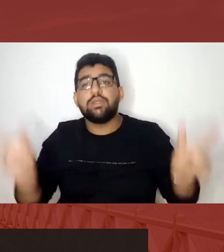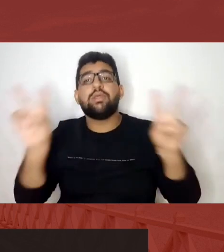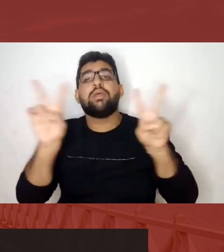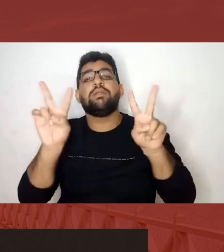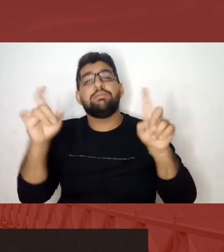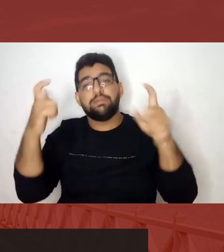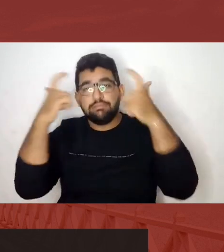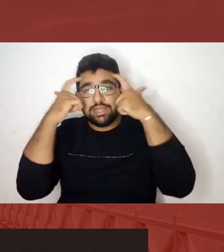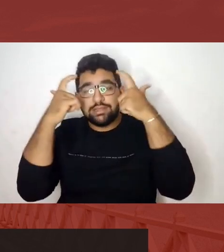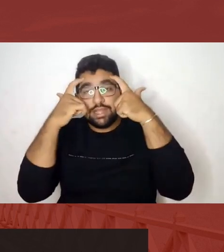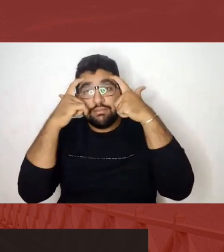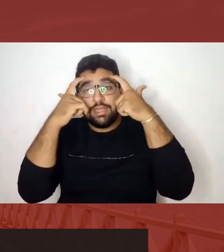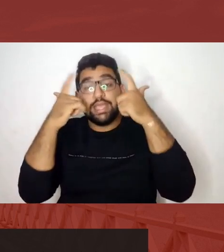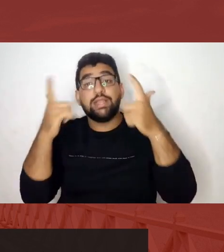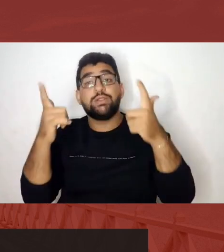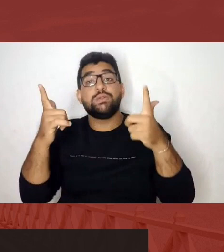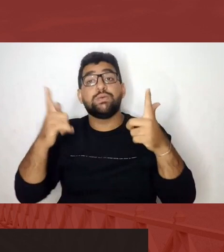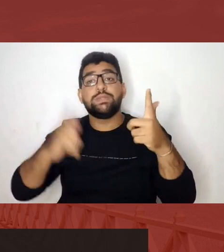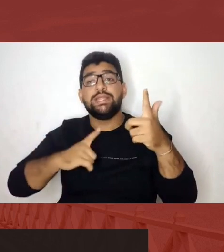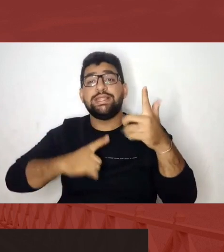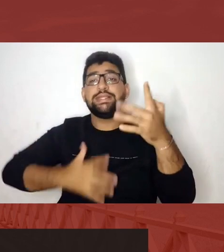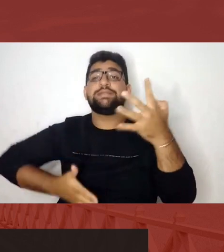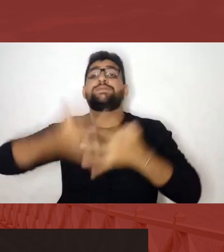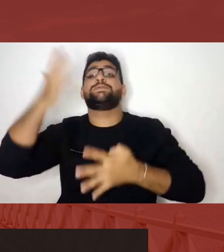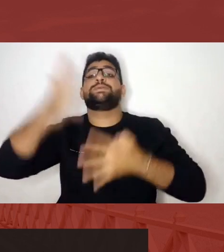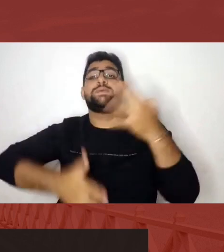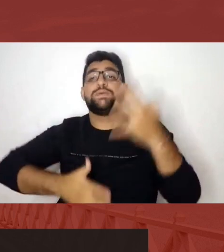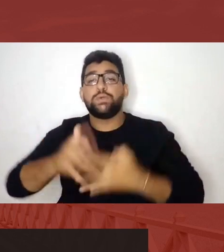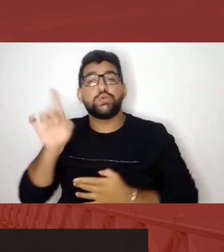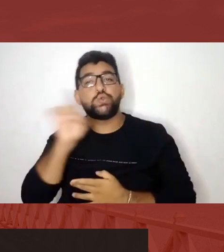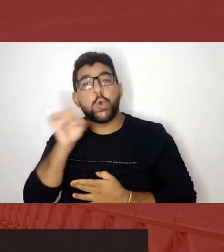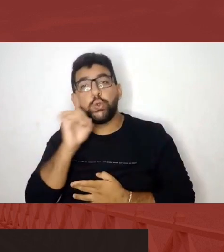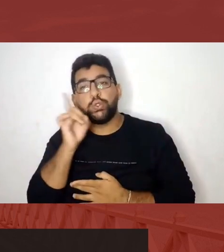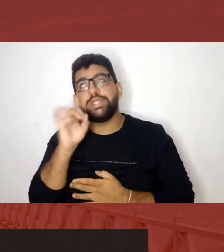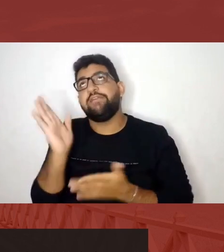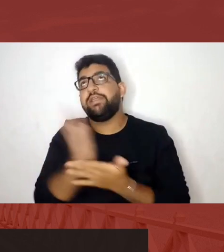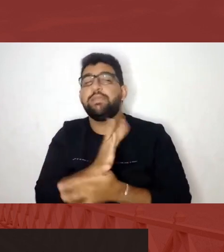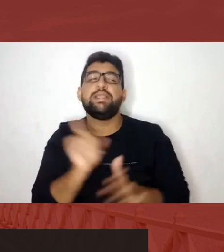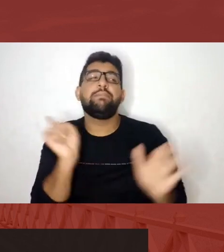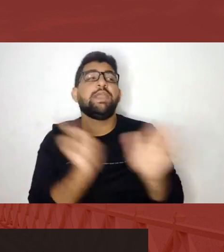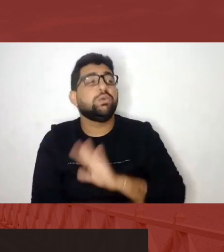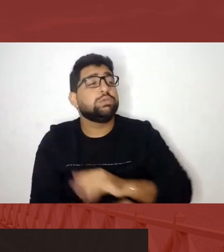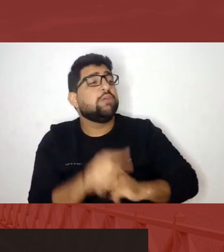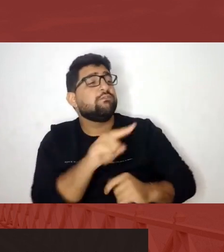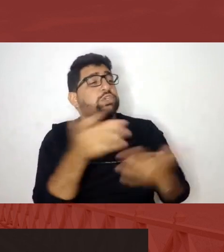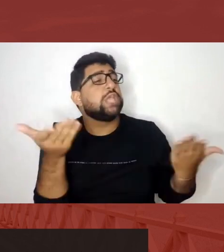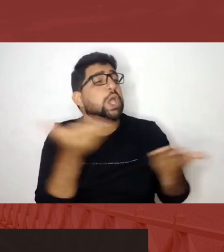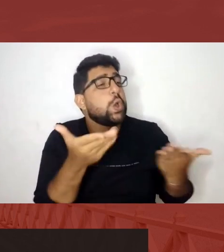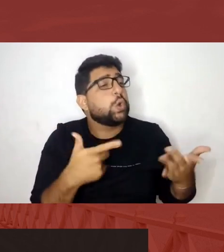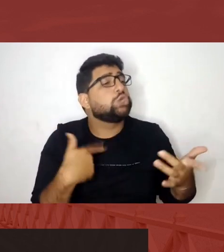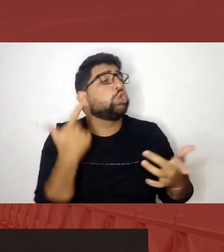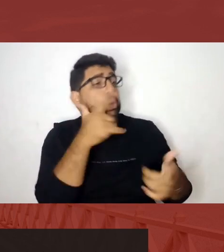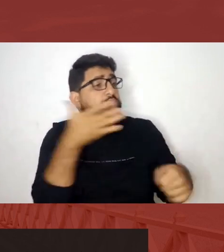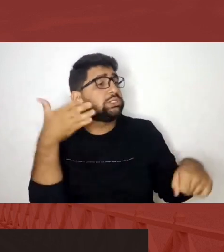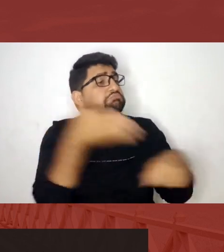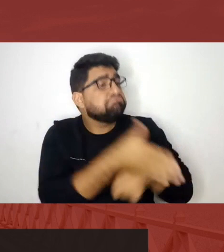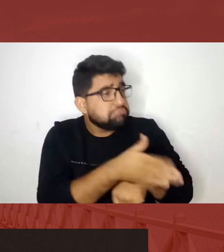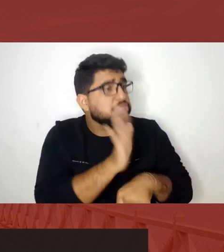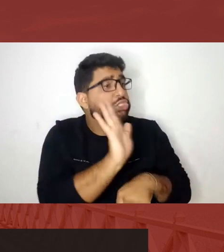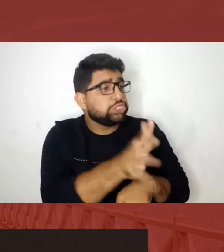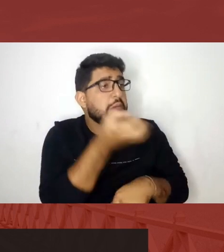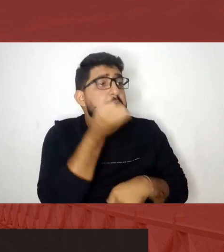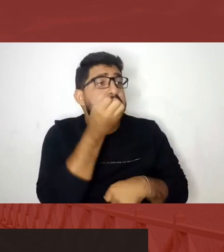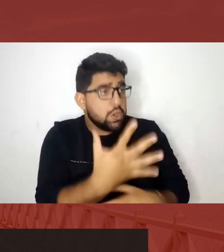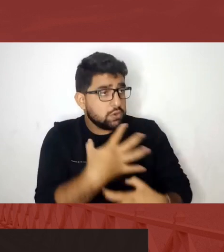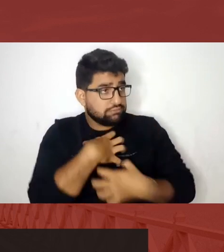ele nos atravessa todos os dias. Quando alguém me pergunta assim, ah, e agora que você acessou esses lugares, está tudo bem? Falei,